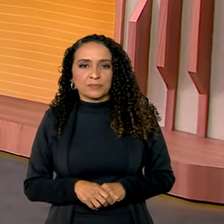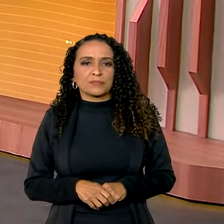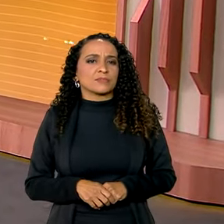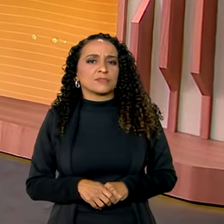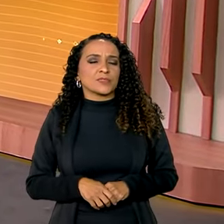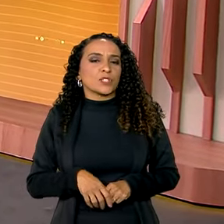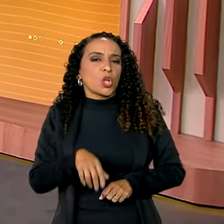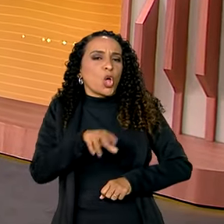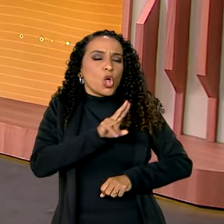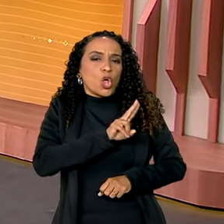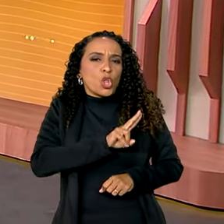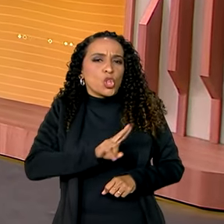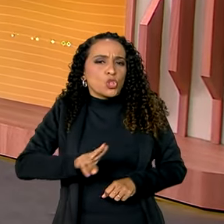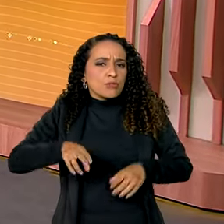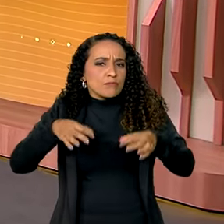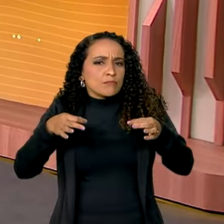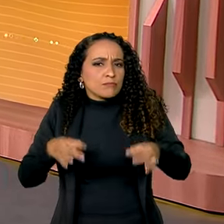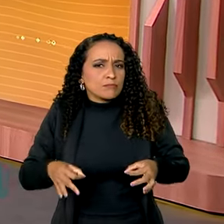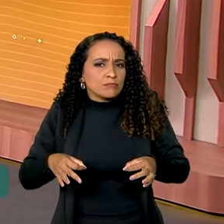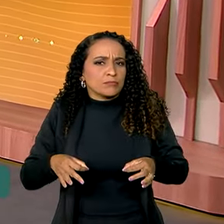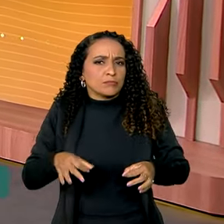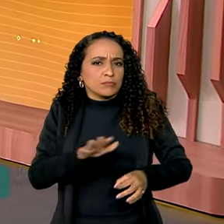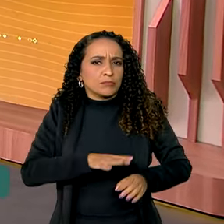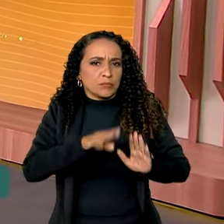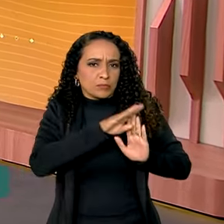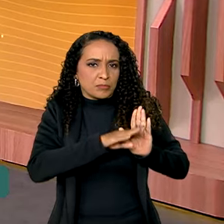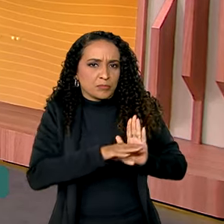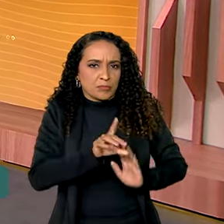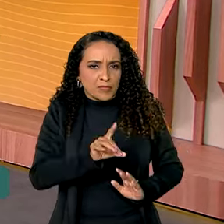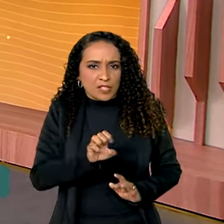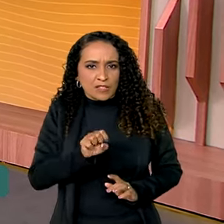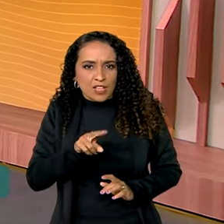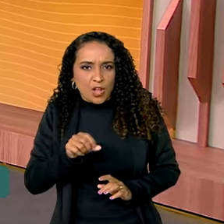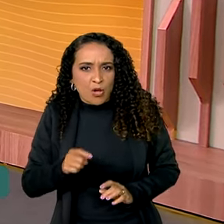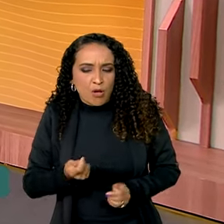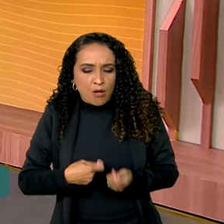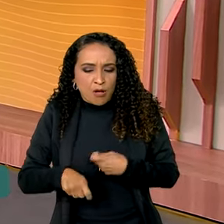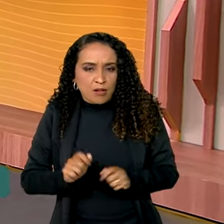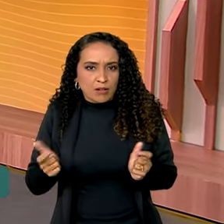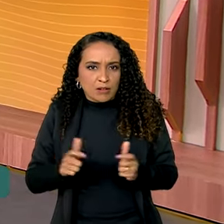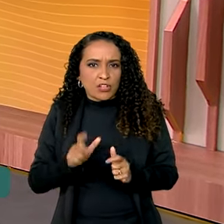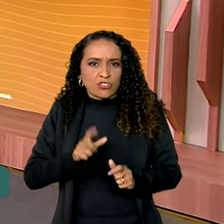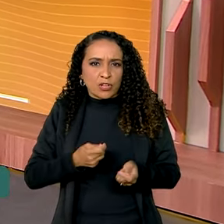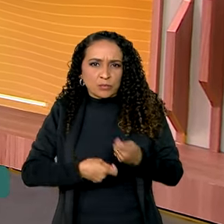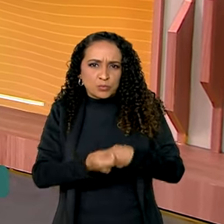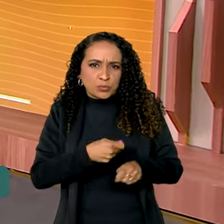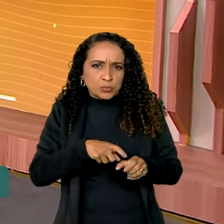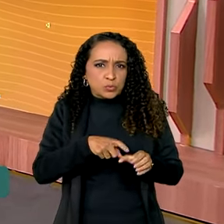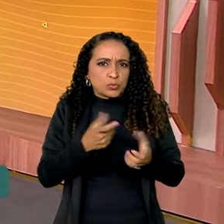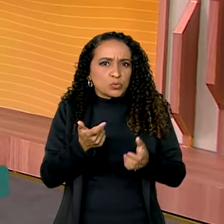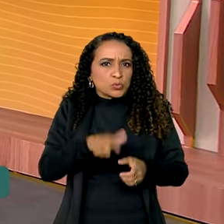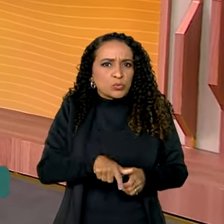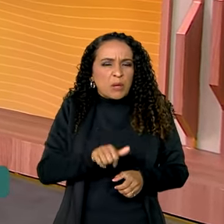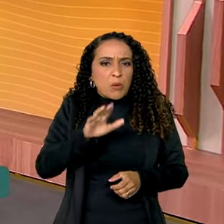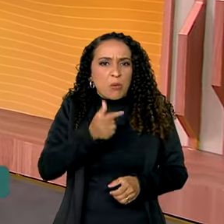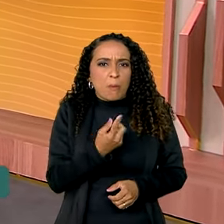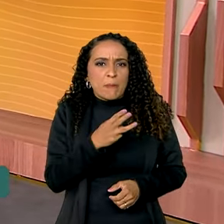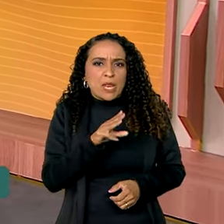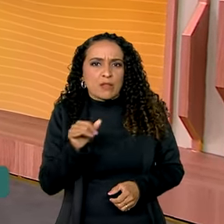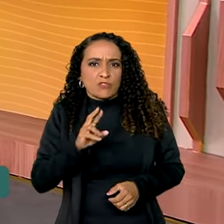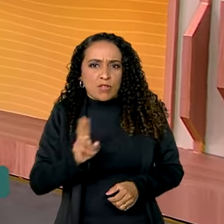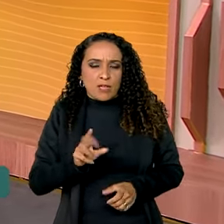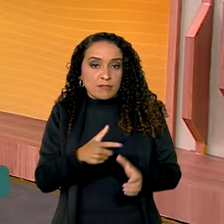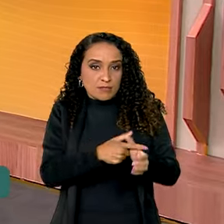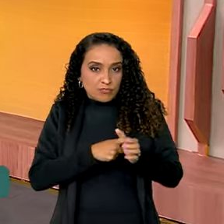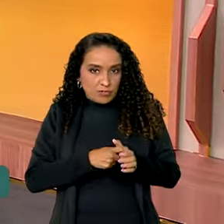Nome limpo na praça. O programa Desenrola Pequenos Negócios já renegociou mais de um bilhão de reais